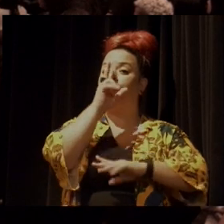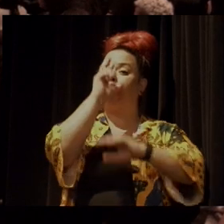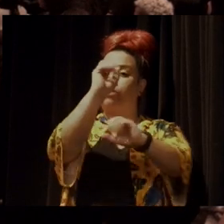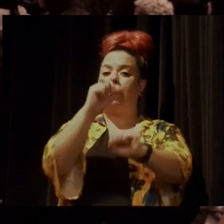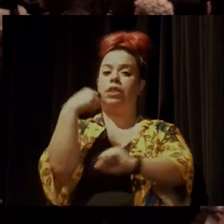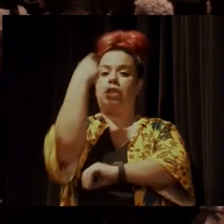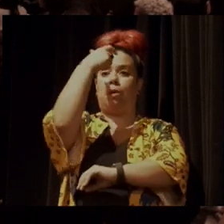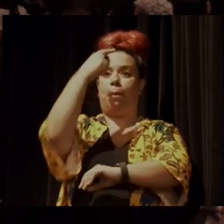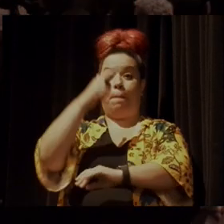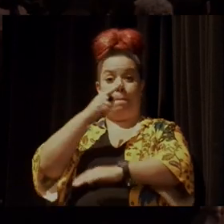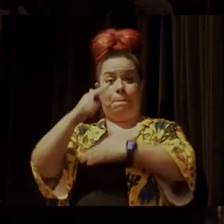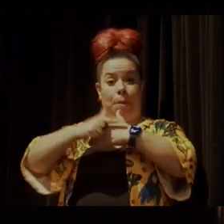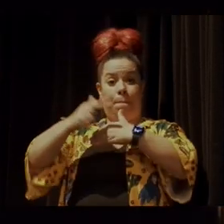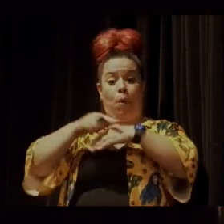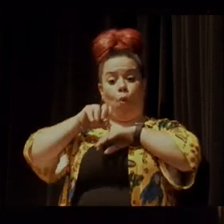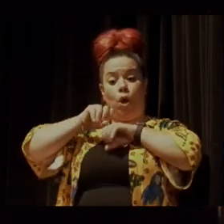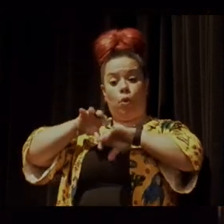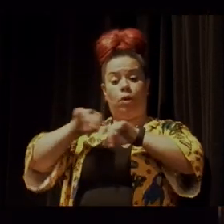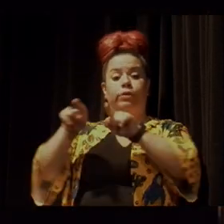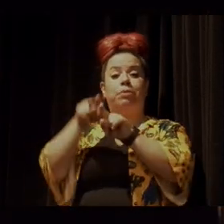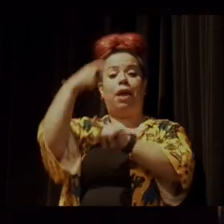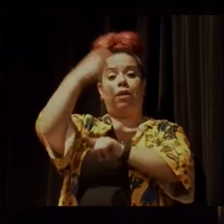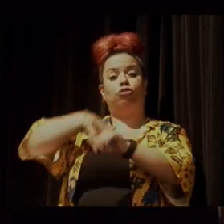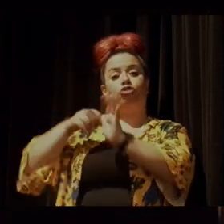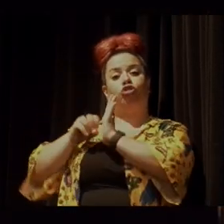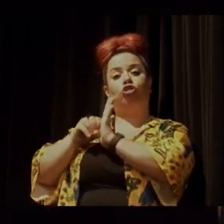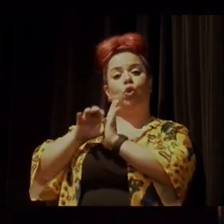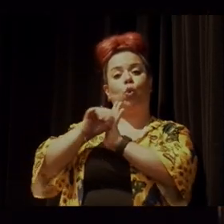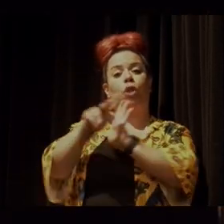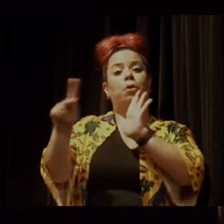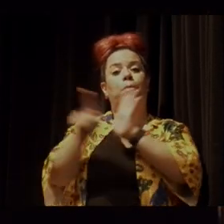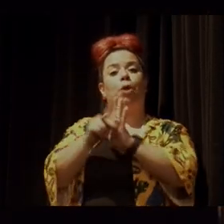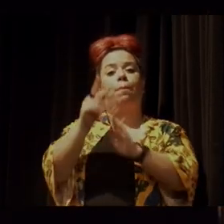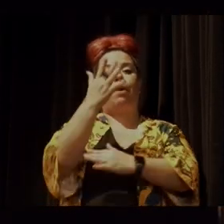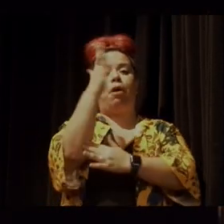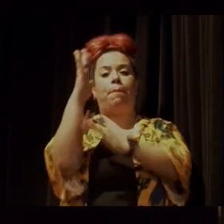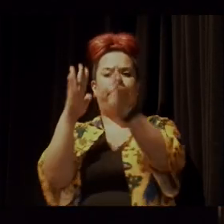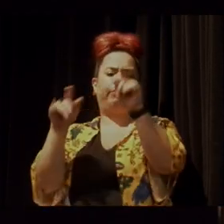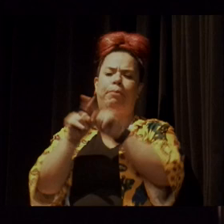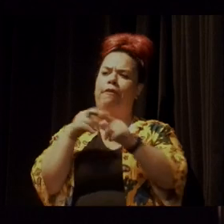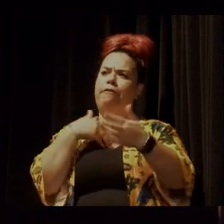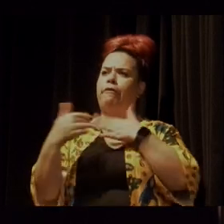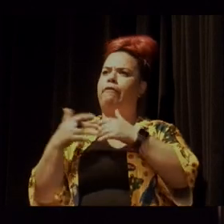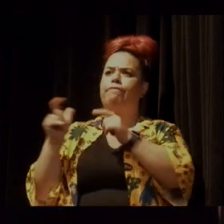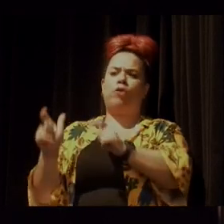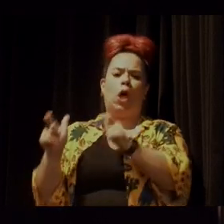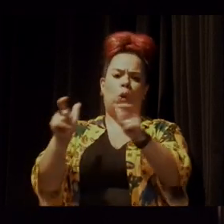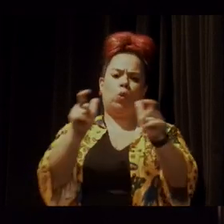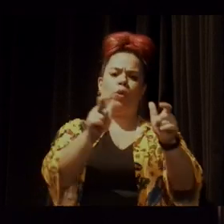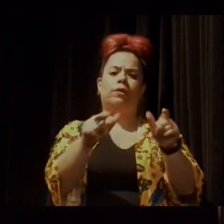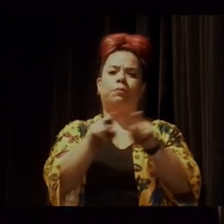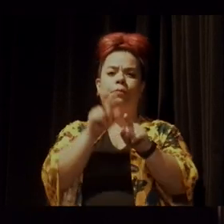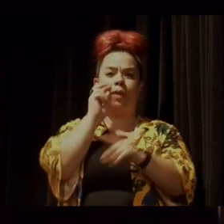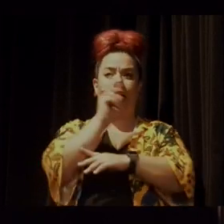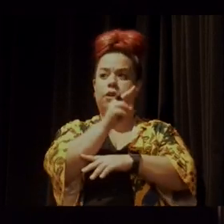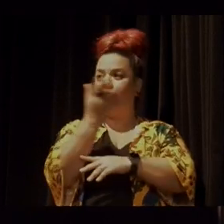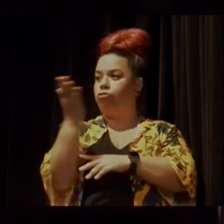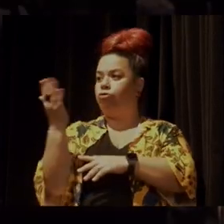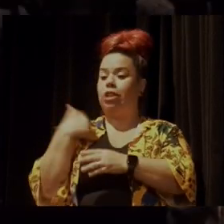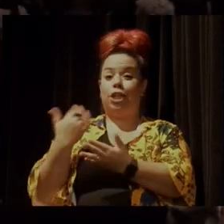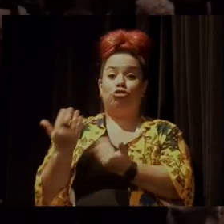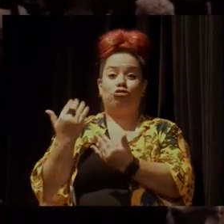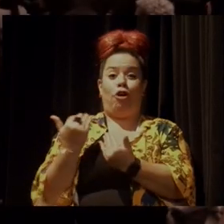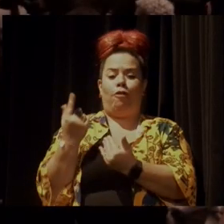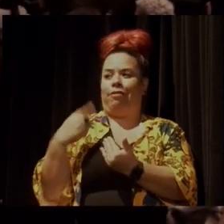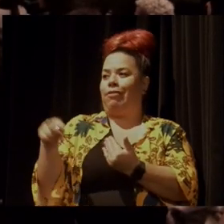educadores. Somos educadores ambientais aqui em diversas dimensões. A gente está vendo um público jovem, o que é